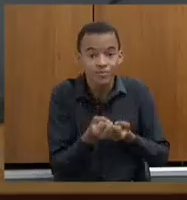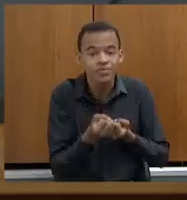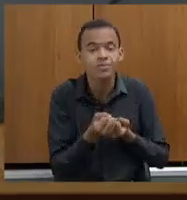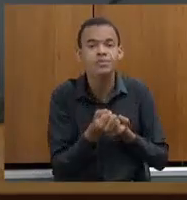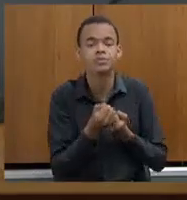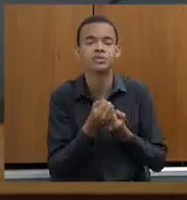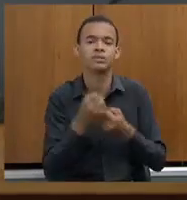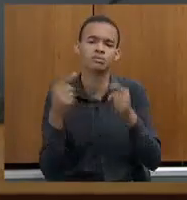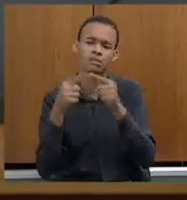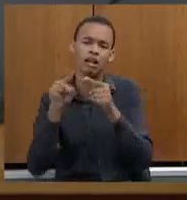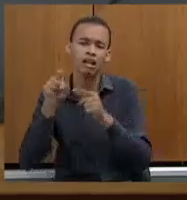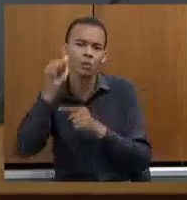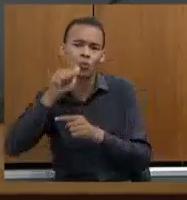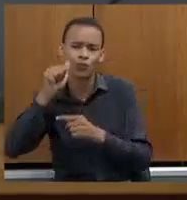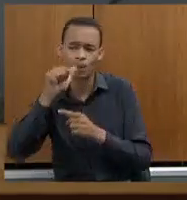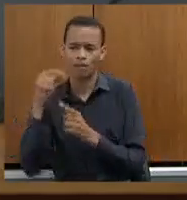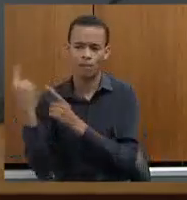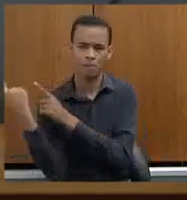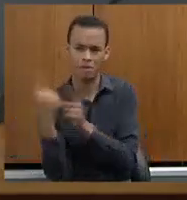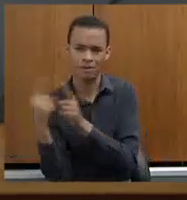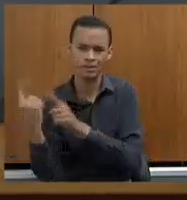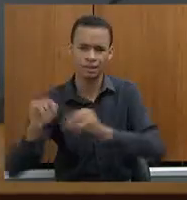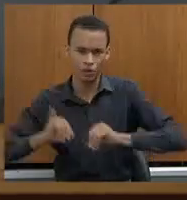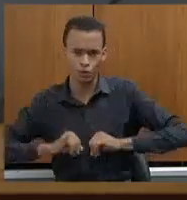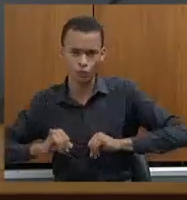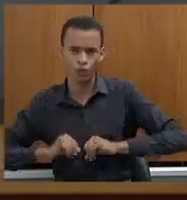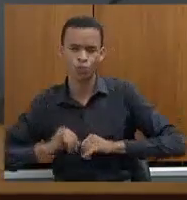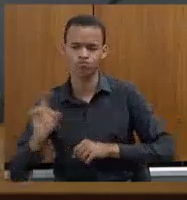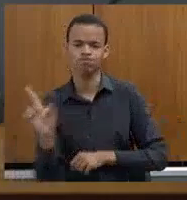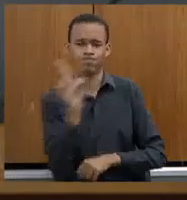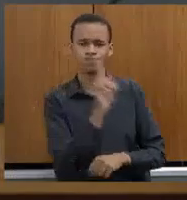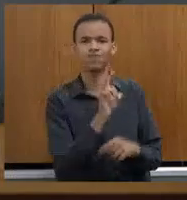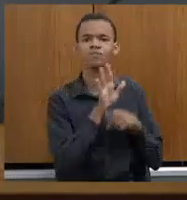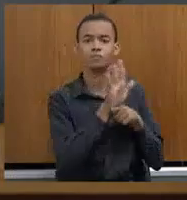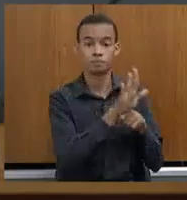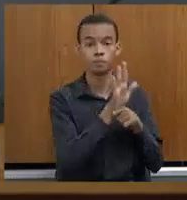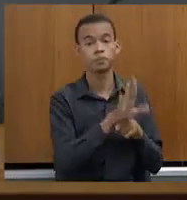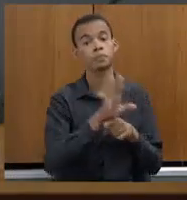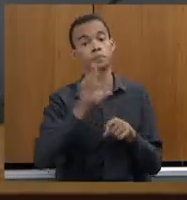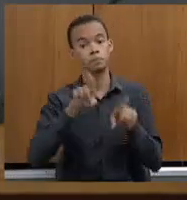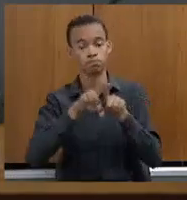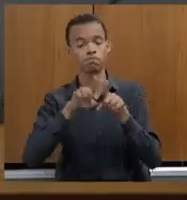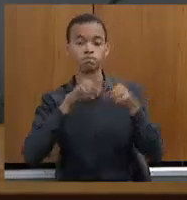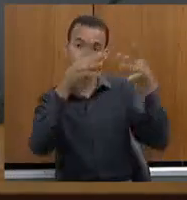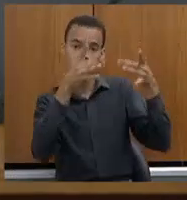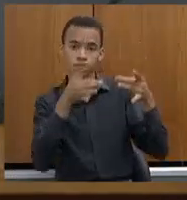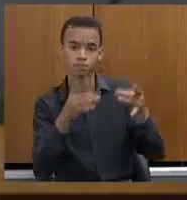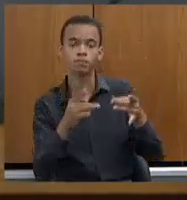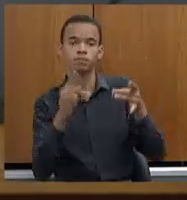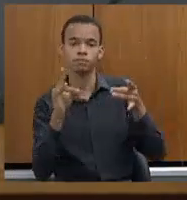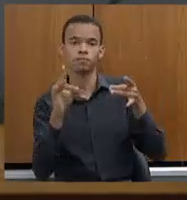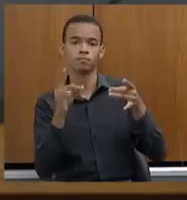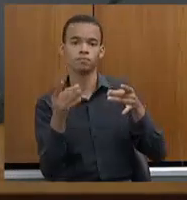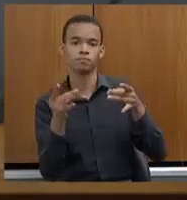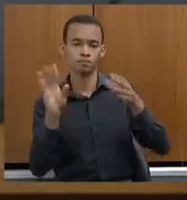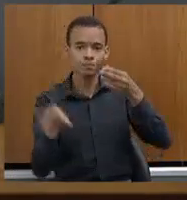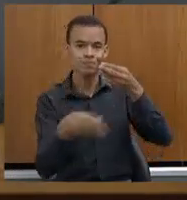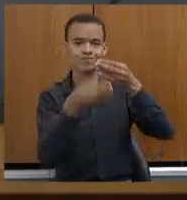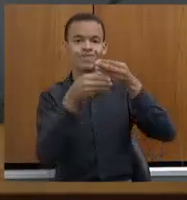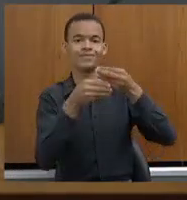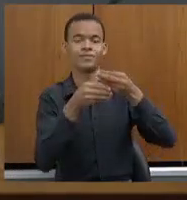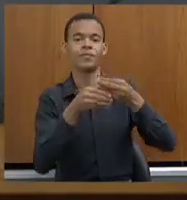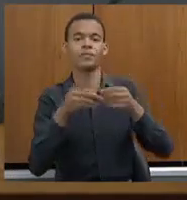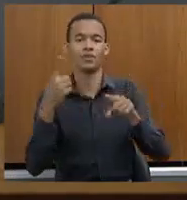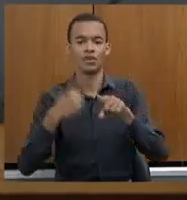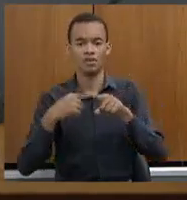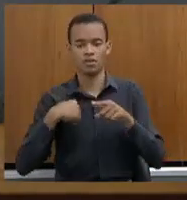violência. Mas eu quero citar aqui um detalhe também que eu pude assistir em uma das minhas visitas à delegacia